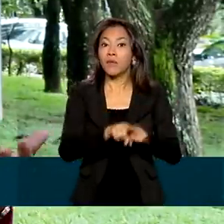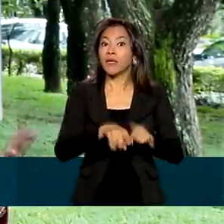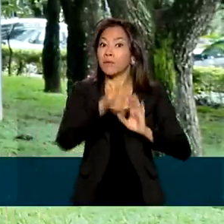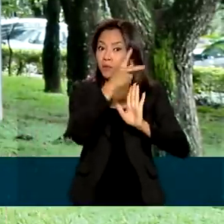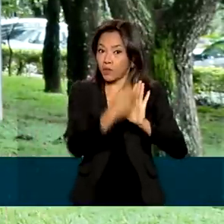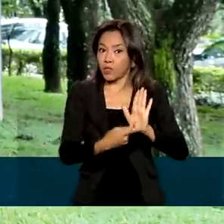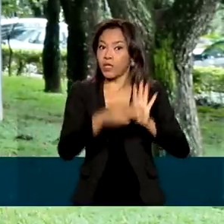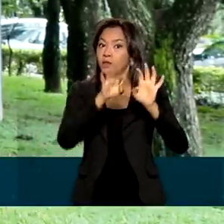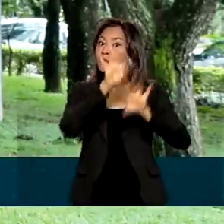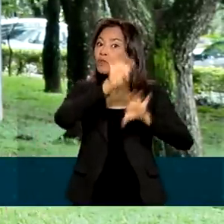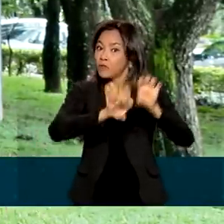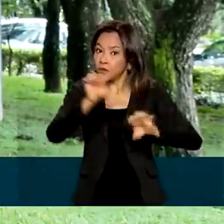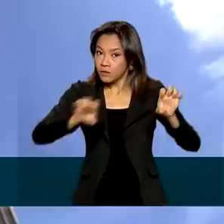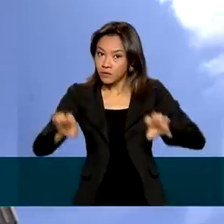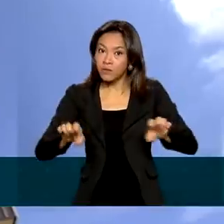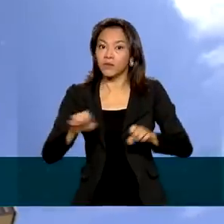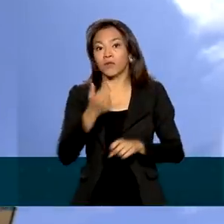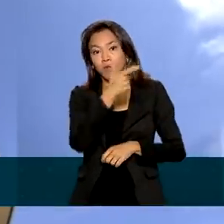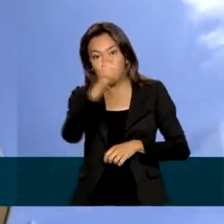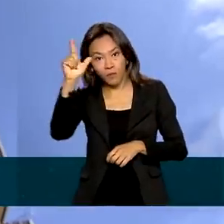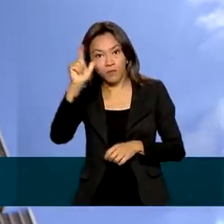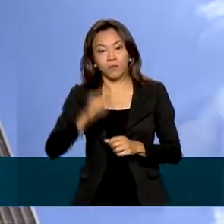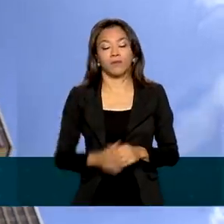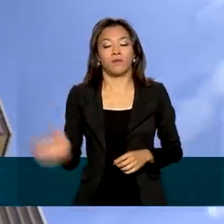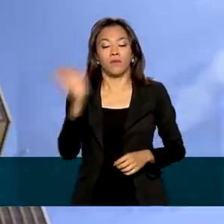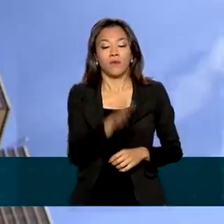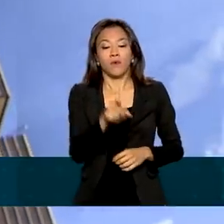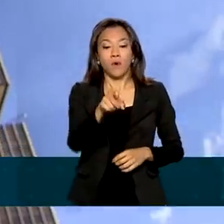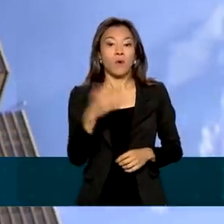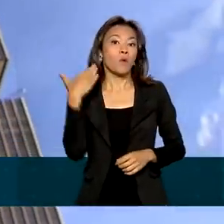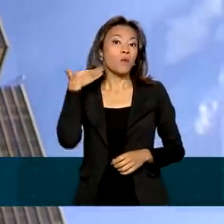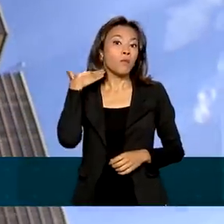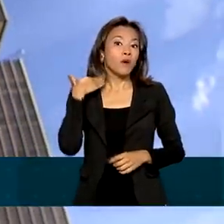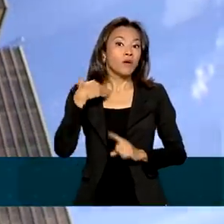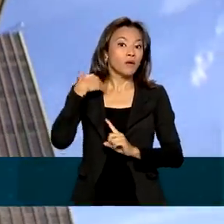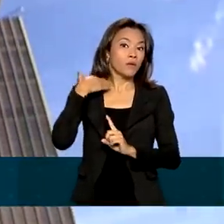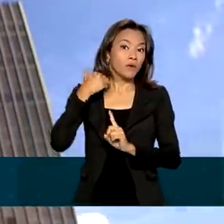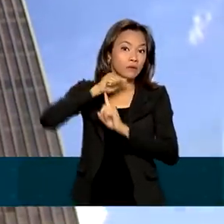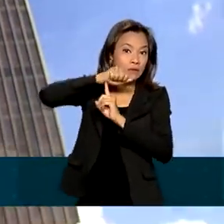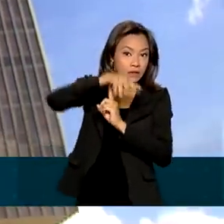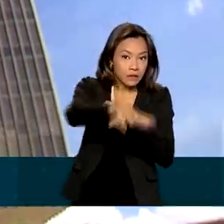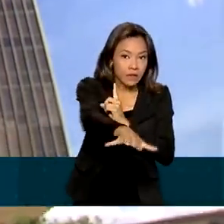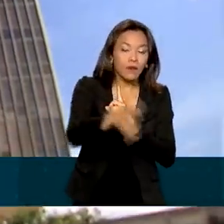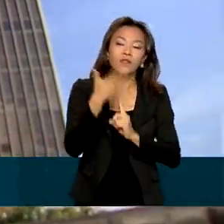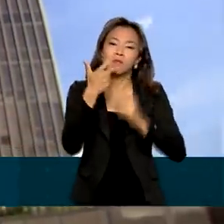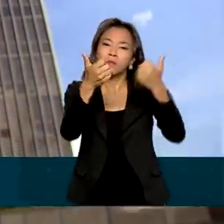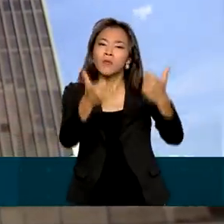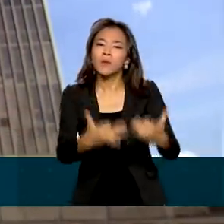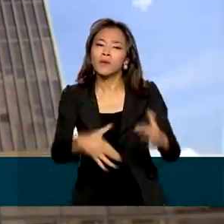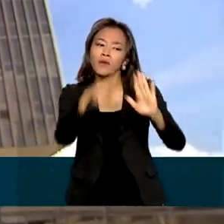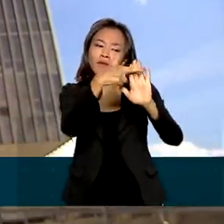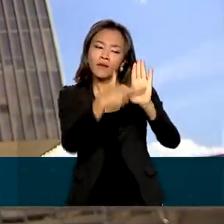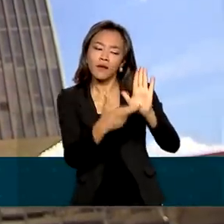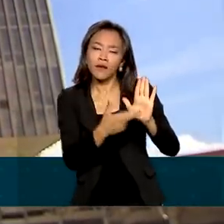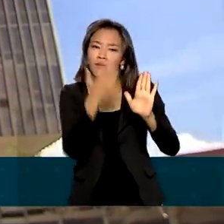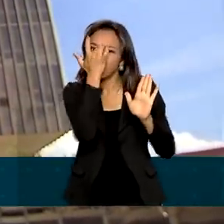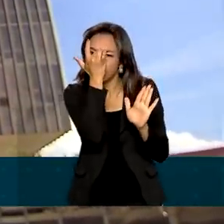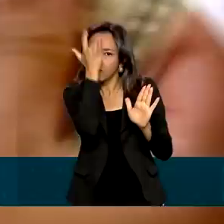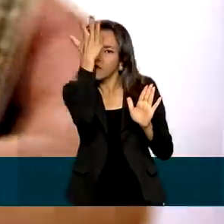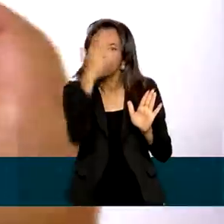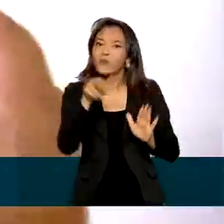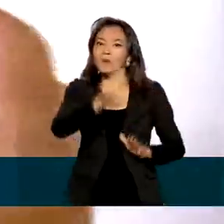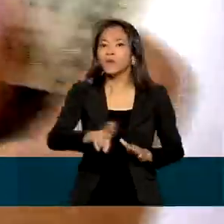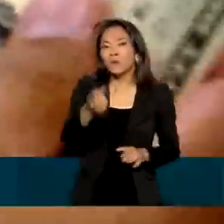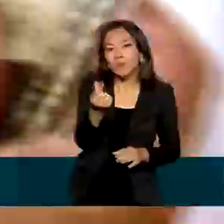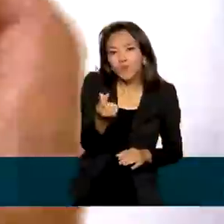infraestrutura ou concessões. Em nota, o Banco Central defendeu que as regras facilitam o uso do real no exterior,